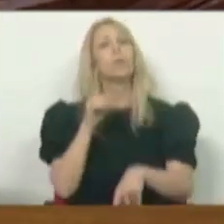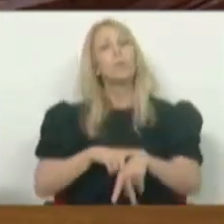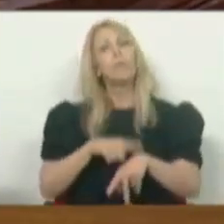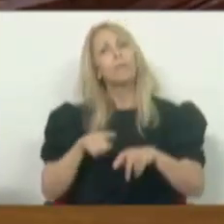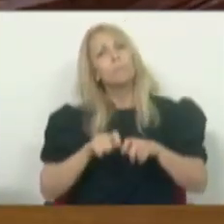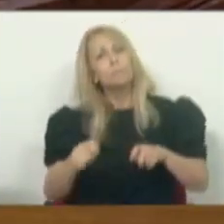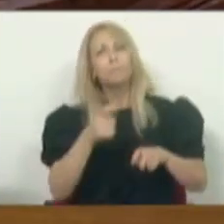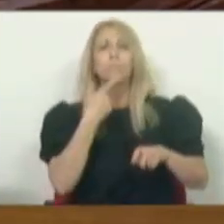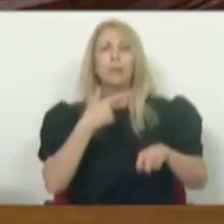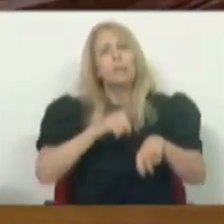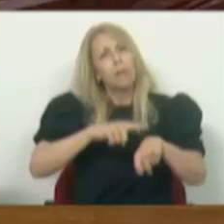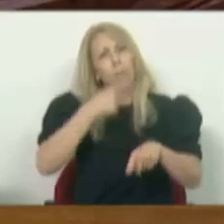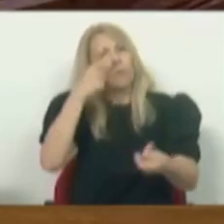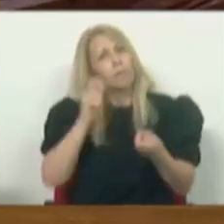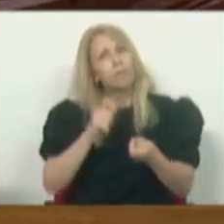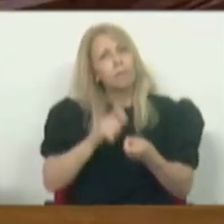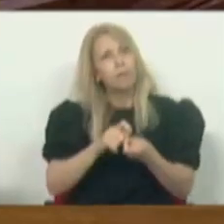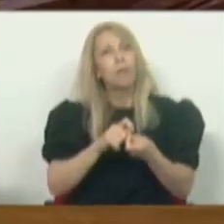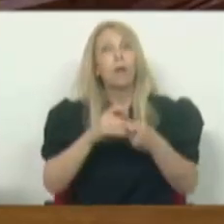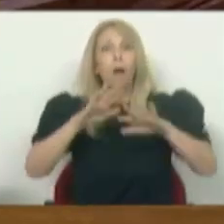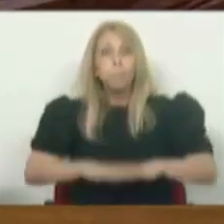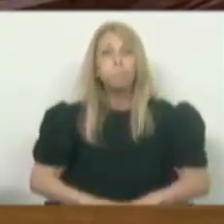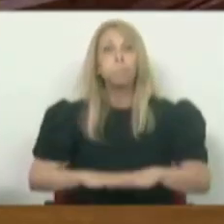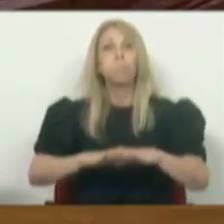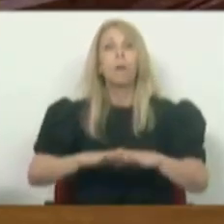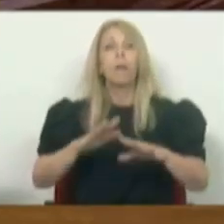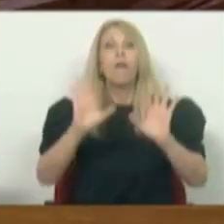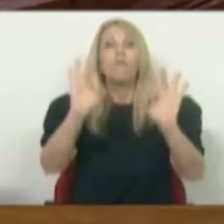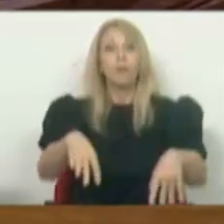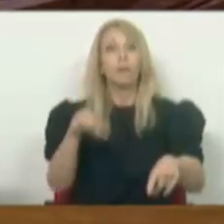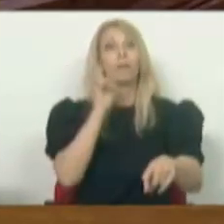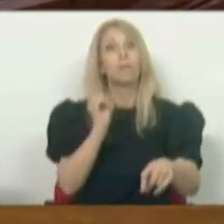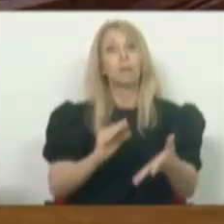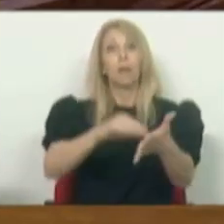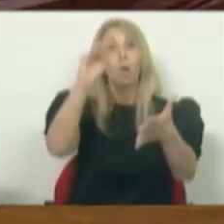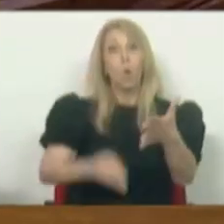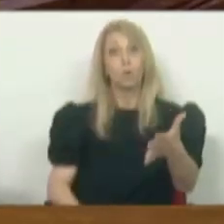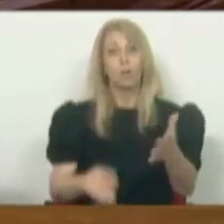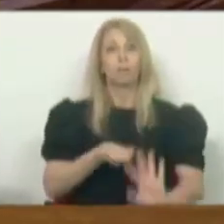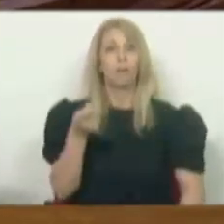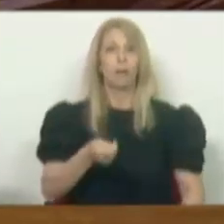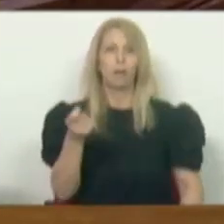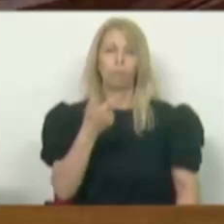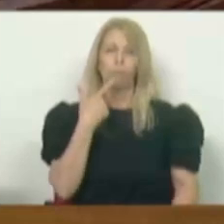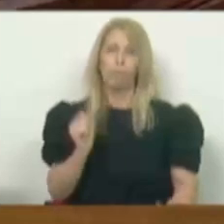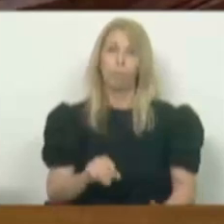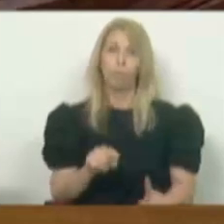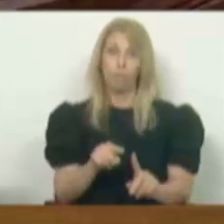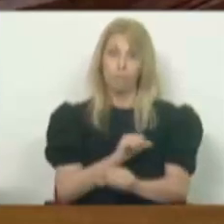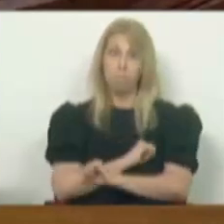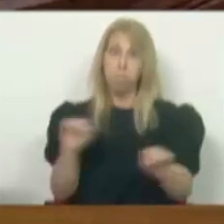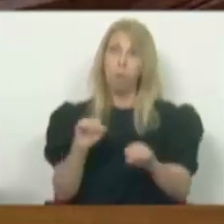que suspende a caducidade destes contratos de arrendamento. Não podemos deixar que esta bomba relógio se